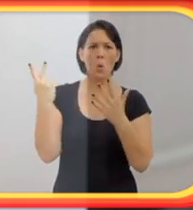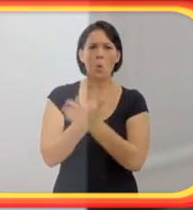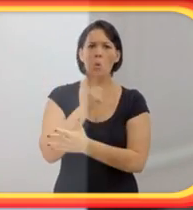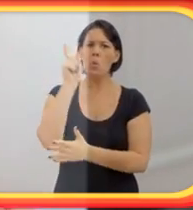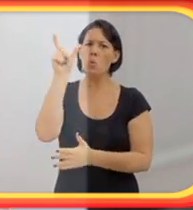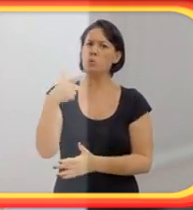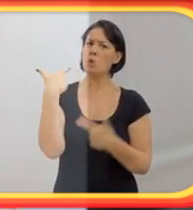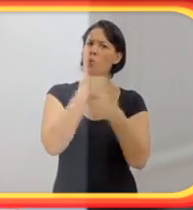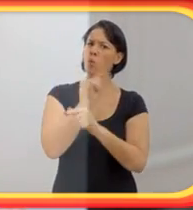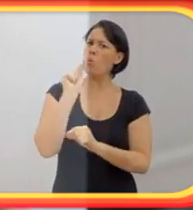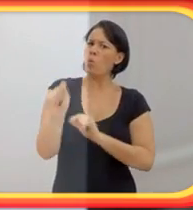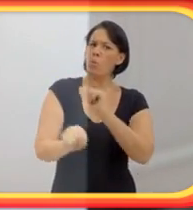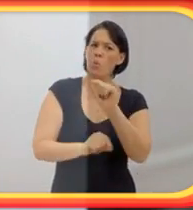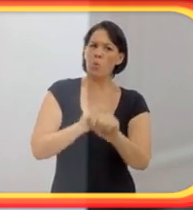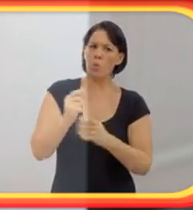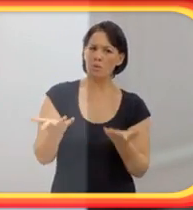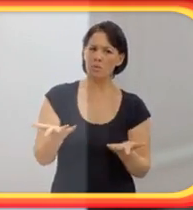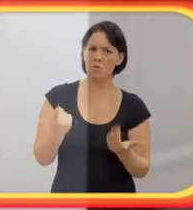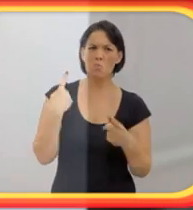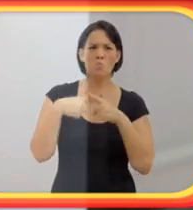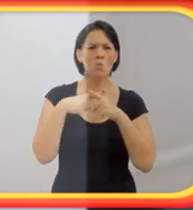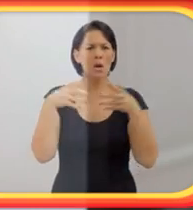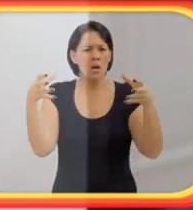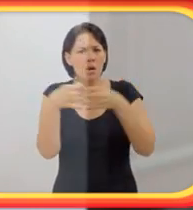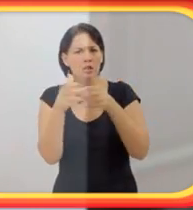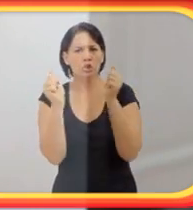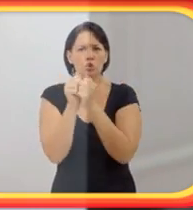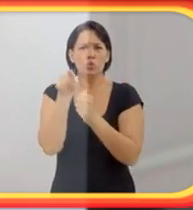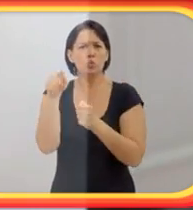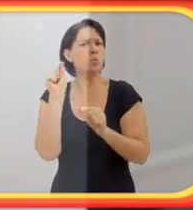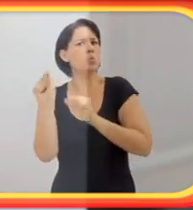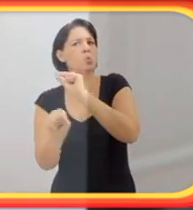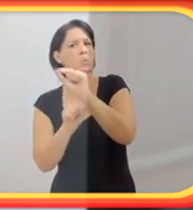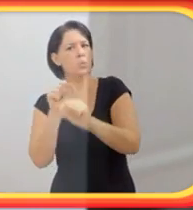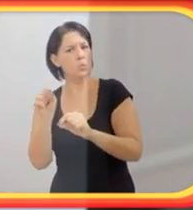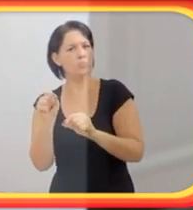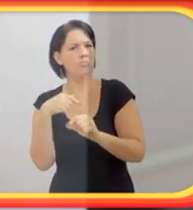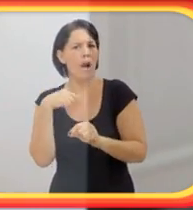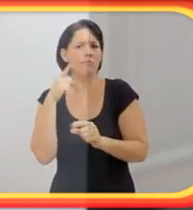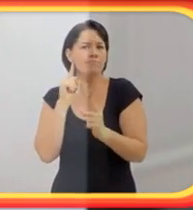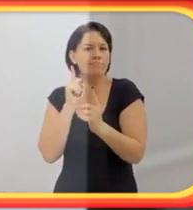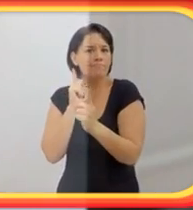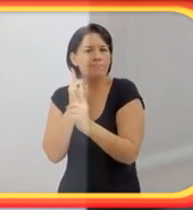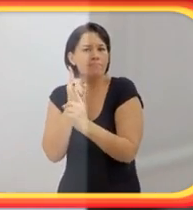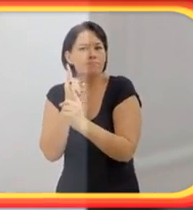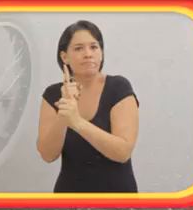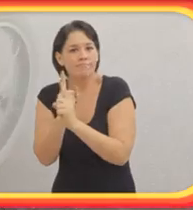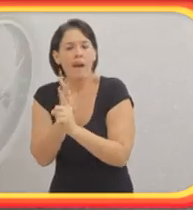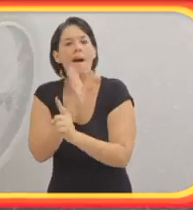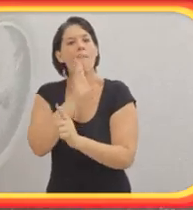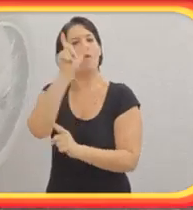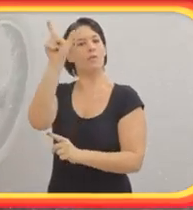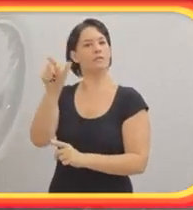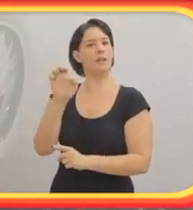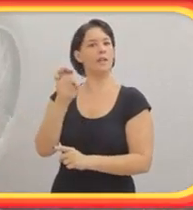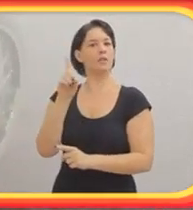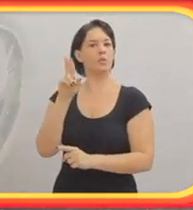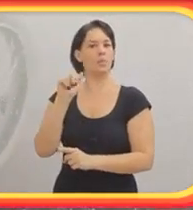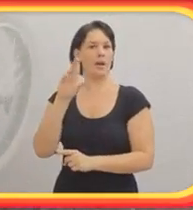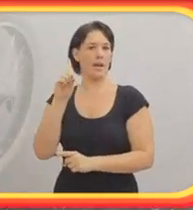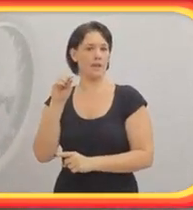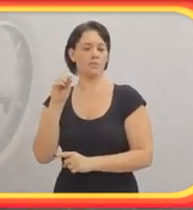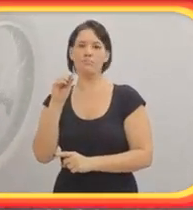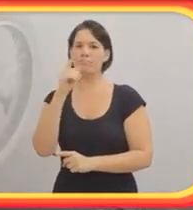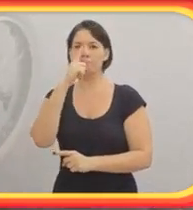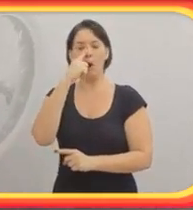E... Contagiou. Porque o Eduardo é assim, ele simplesmente contagia com a alegria dele, com essa força de viver dele,